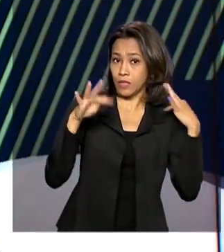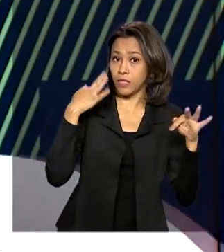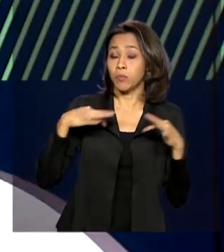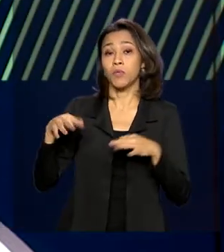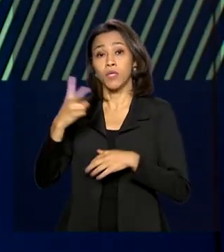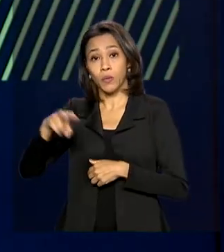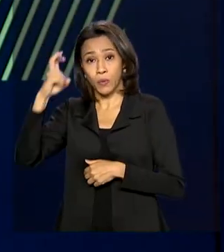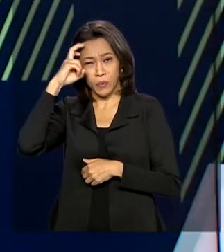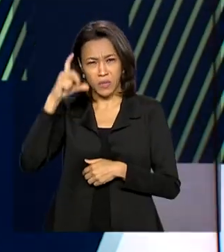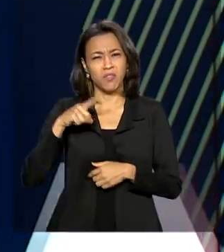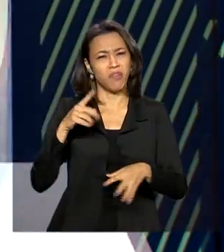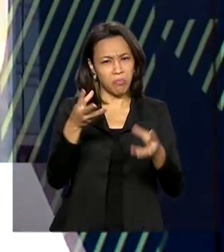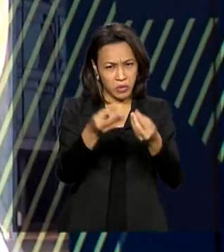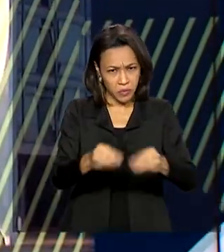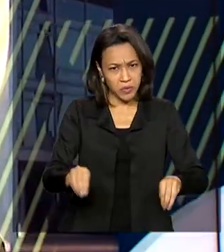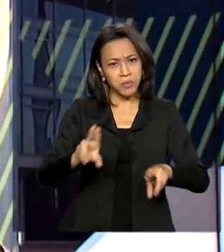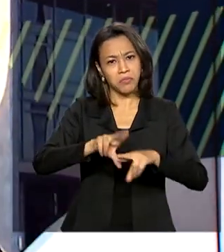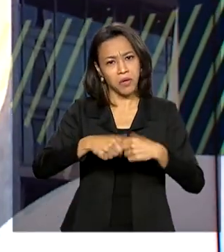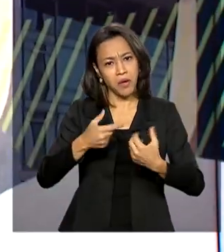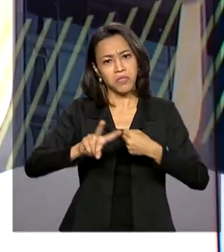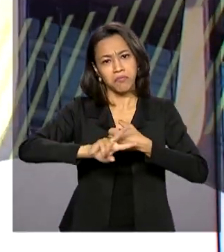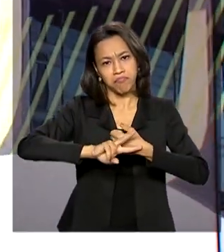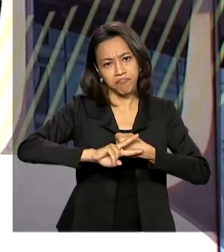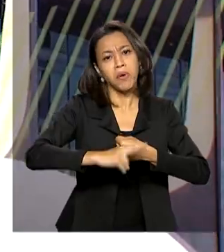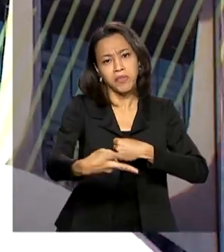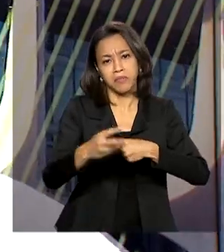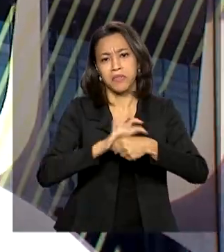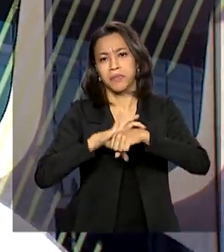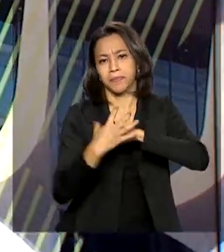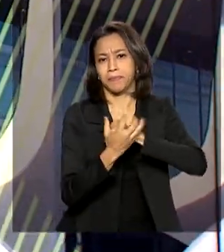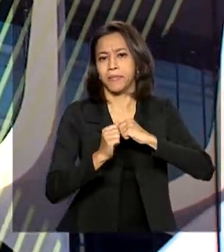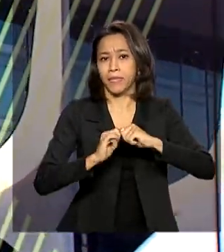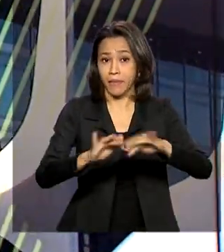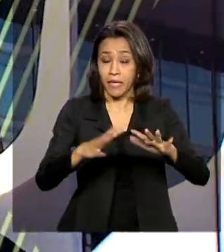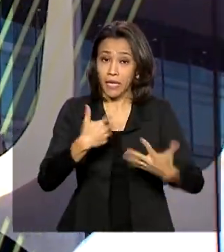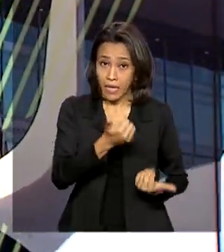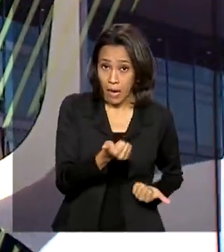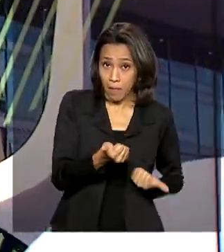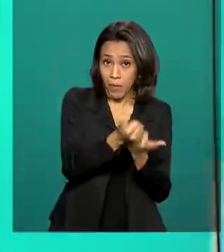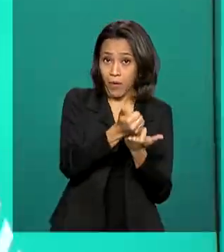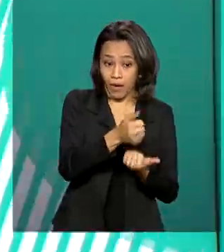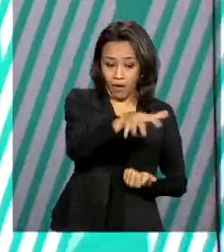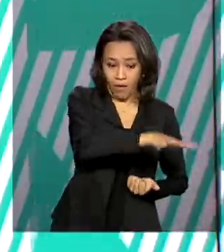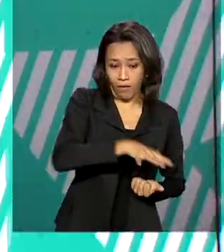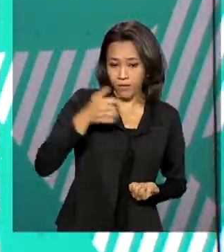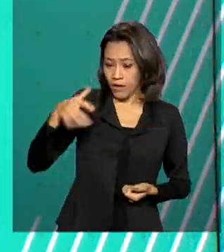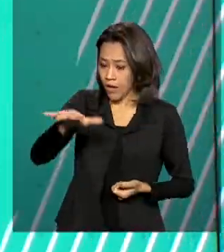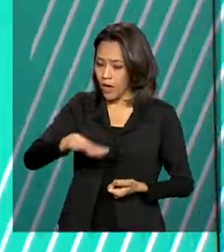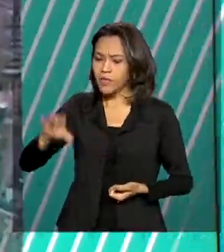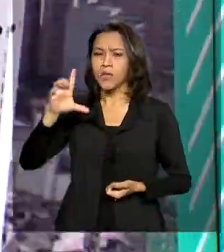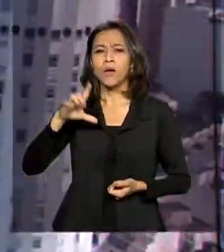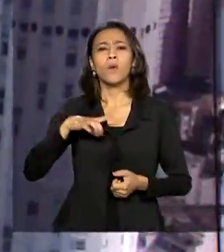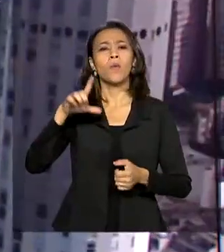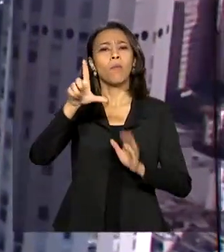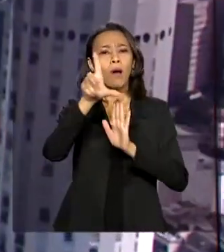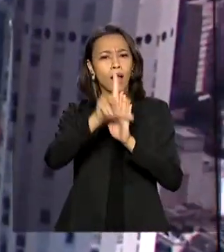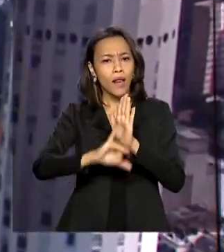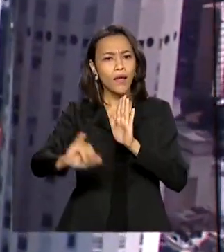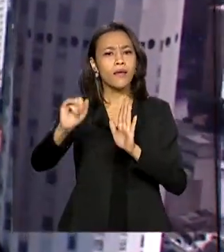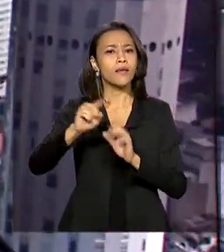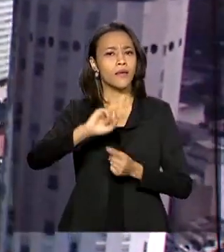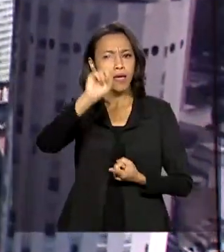prejuízos com a pandemia. E para apoiar esses dois setores da economia, uma lei regulamenta o